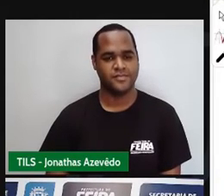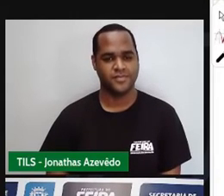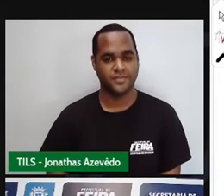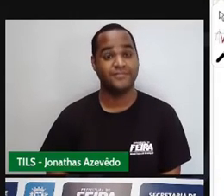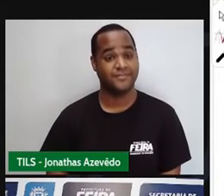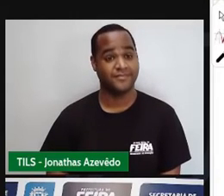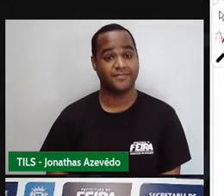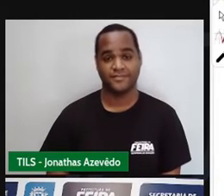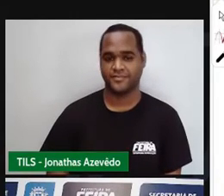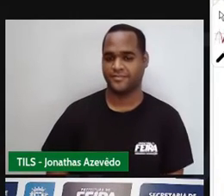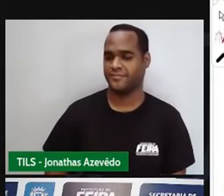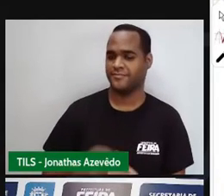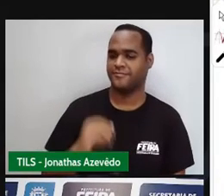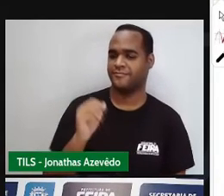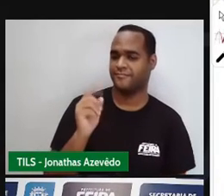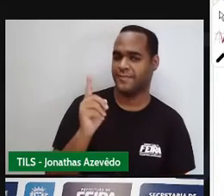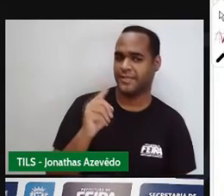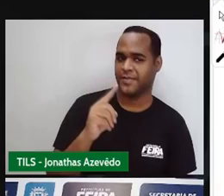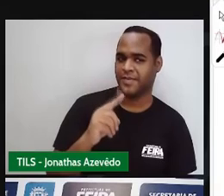contagem regressiva